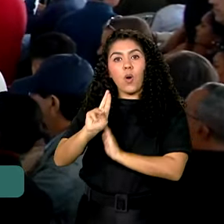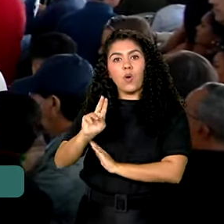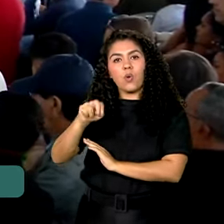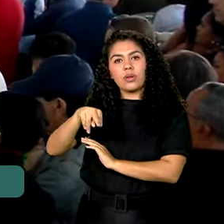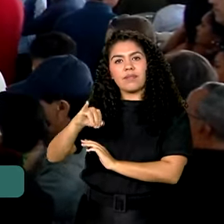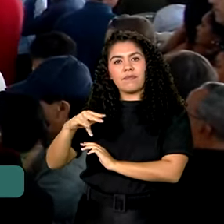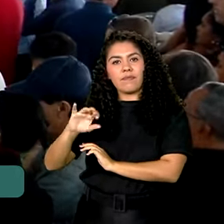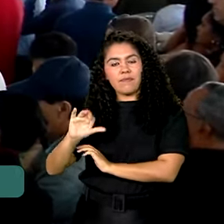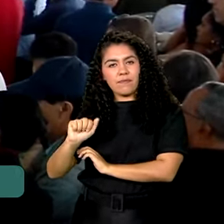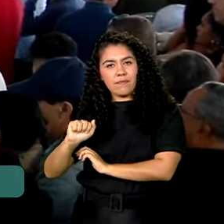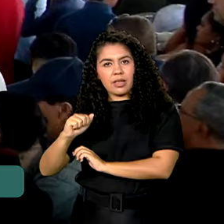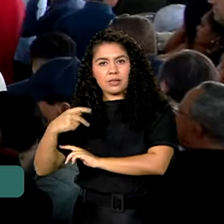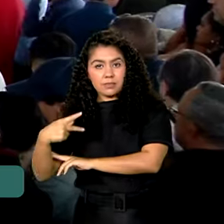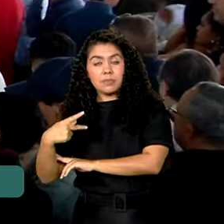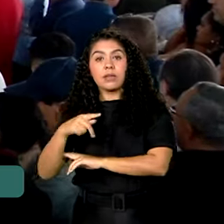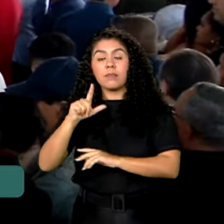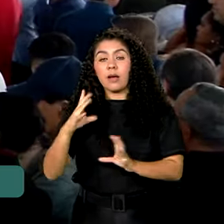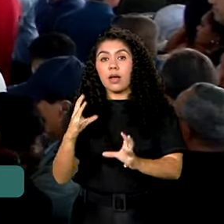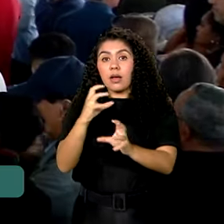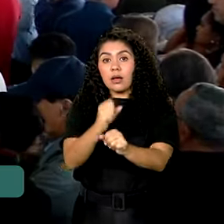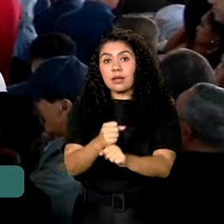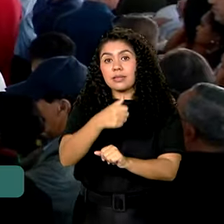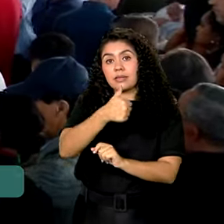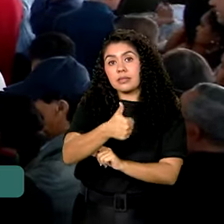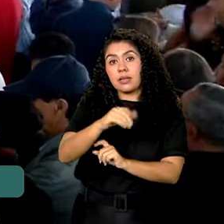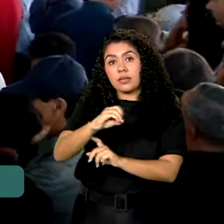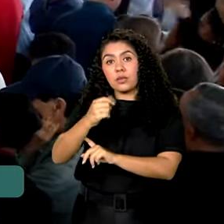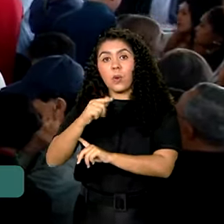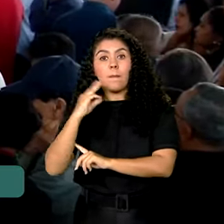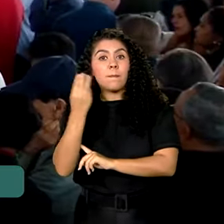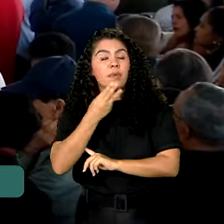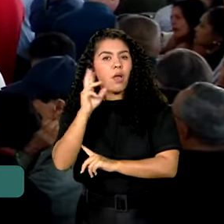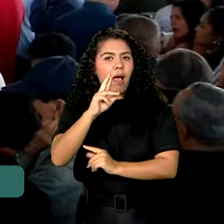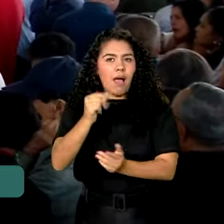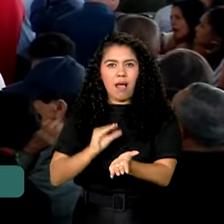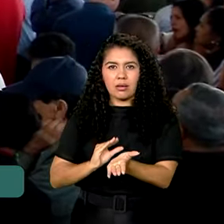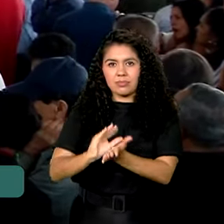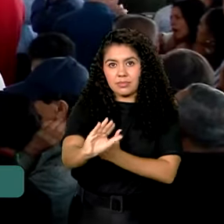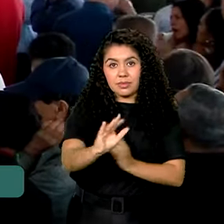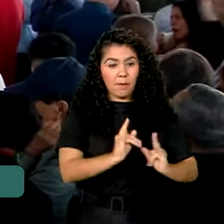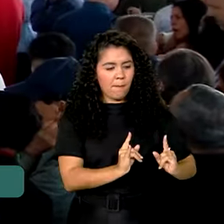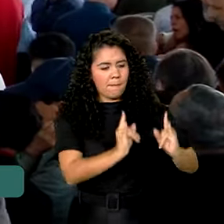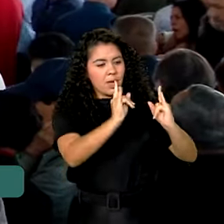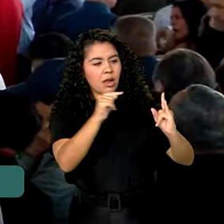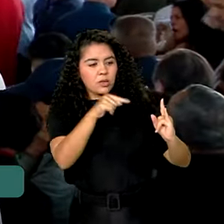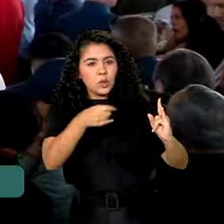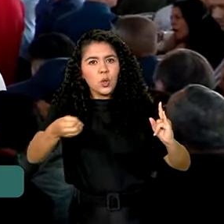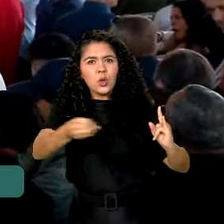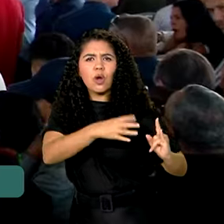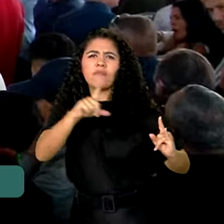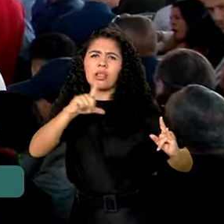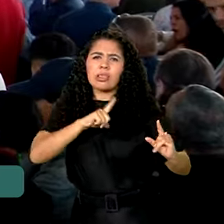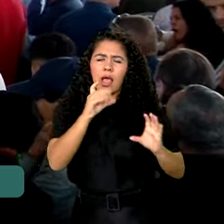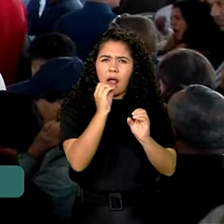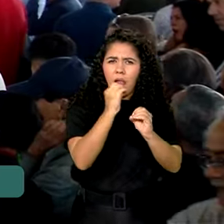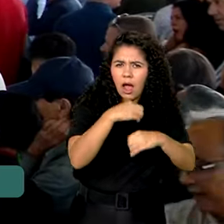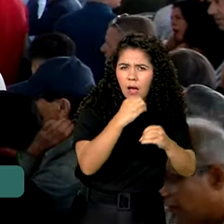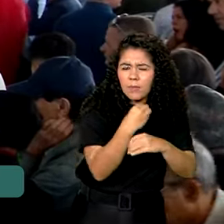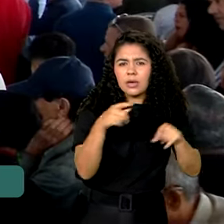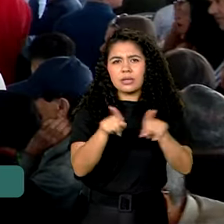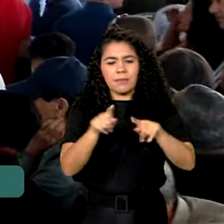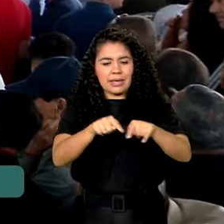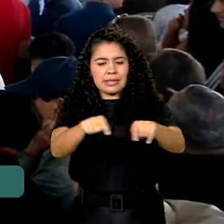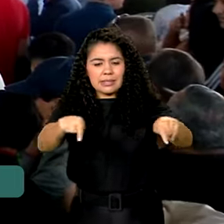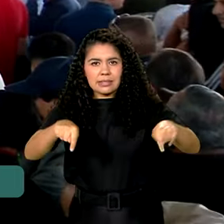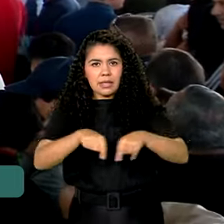federal foi de 102 milhões de reais. E esse novo prédio vai contar com laboratórios, salas de